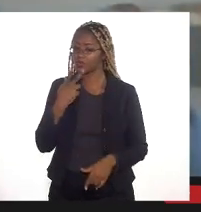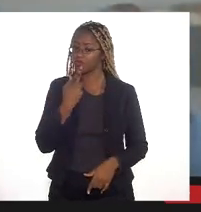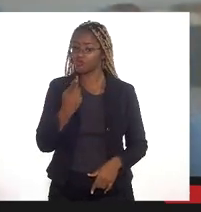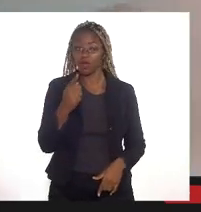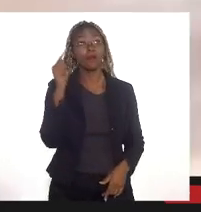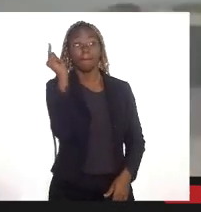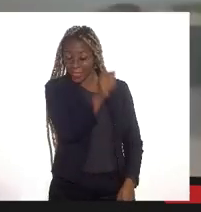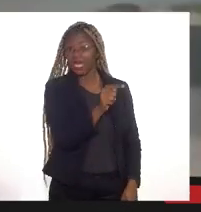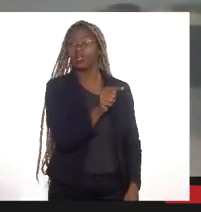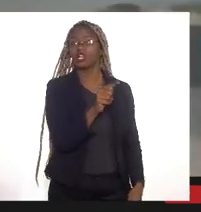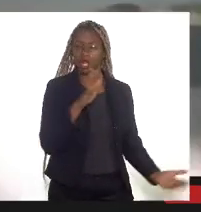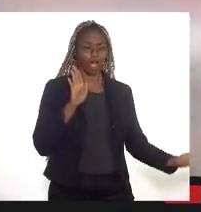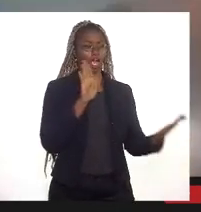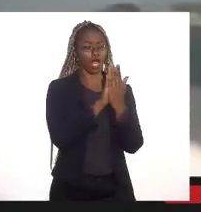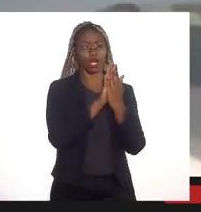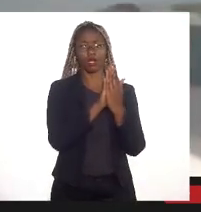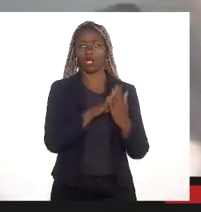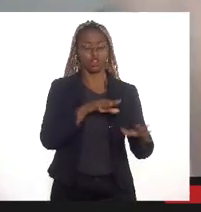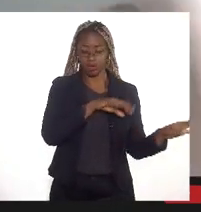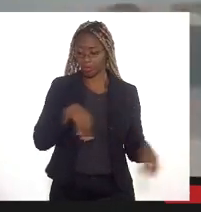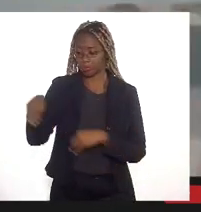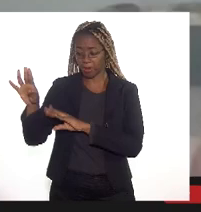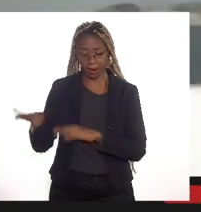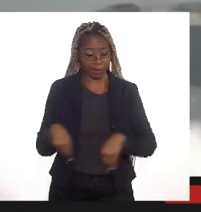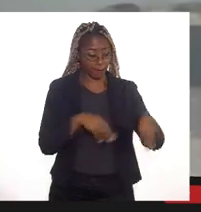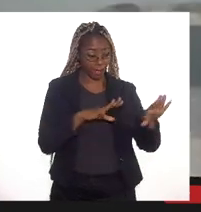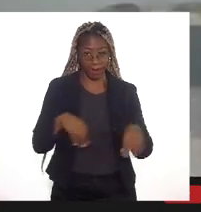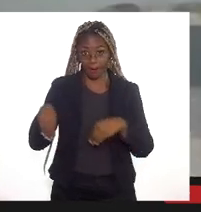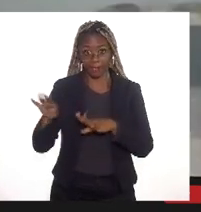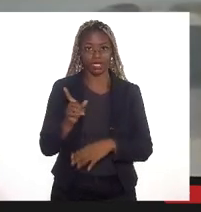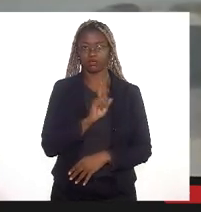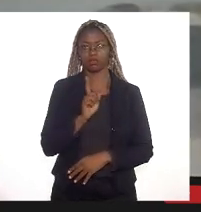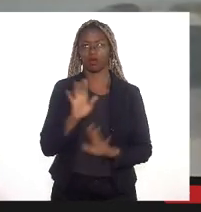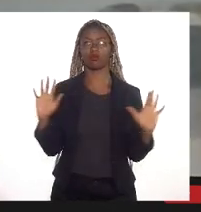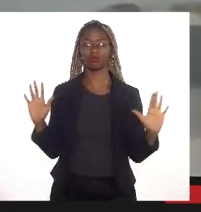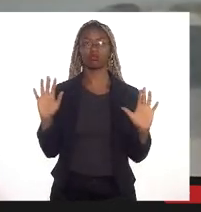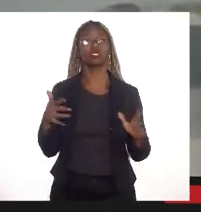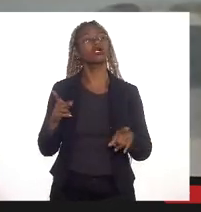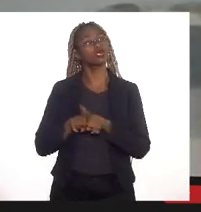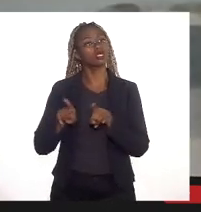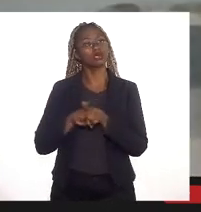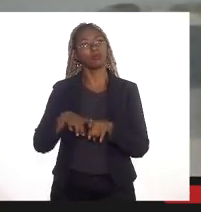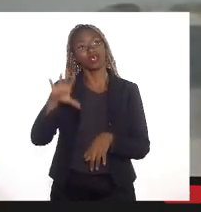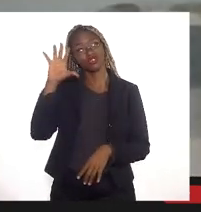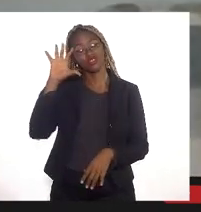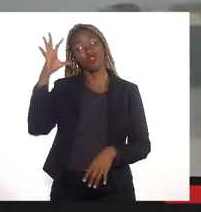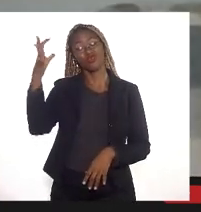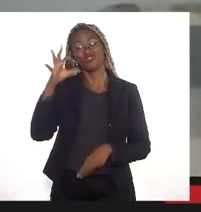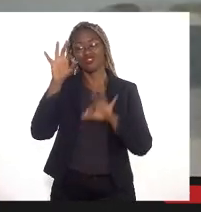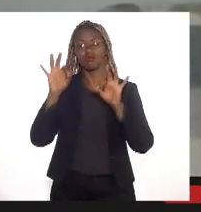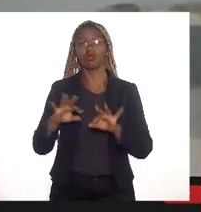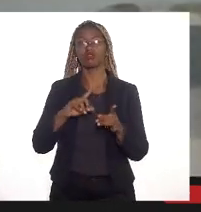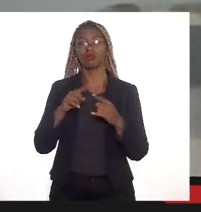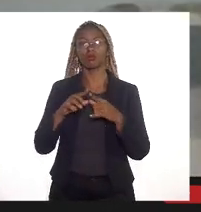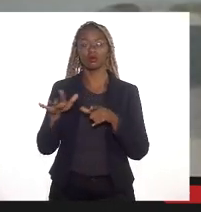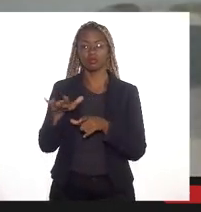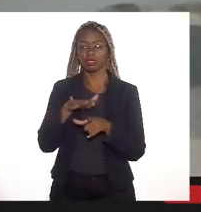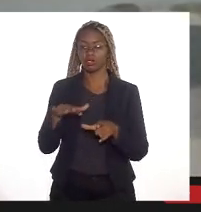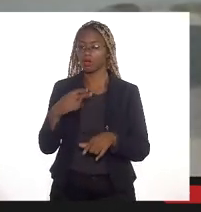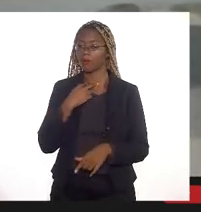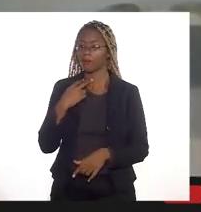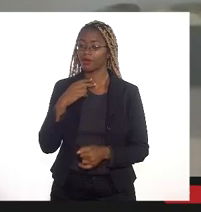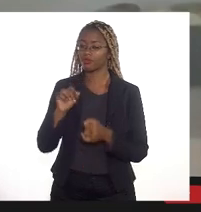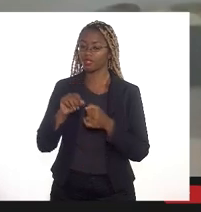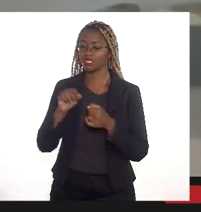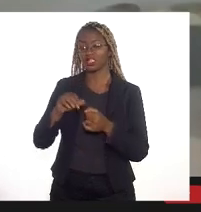frente dele não é empurrando o problema para o outro lado e segundo nós temos que buscar a solução sustentável então o aterro não deve ser feito